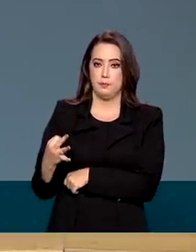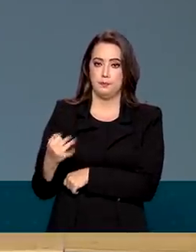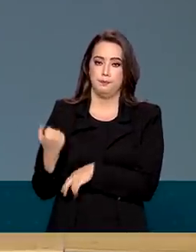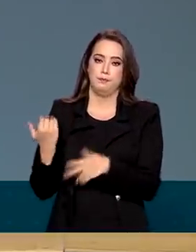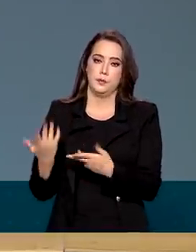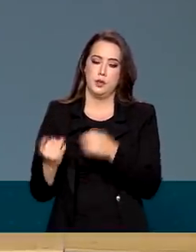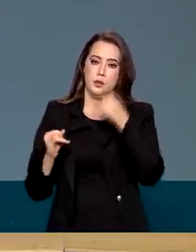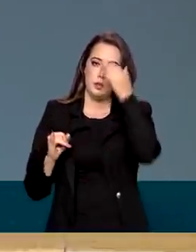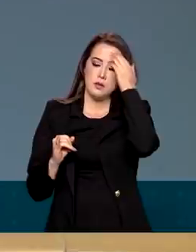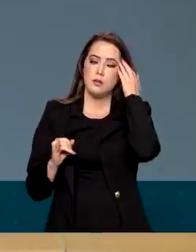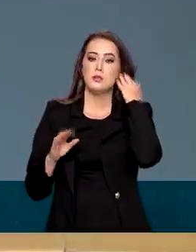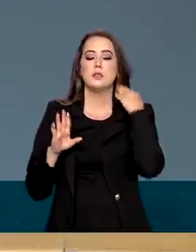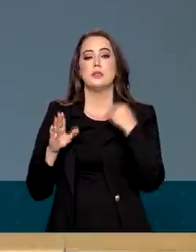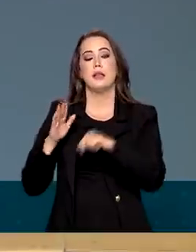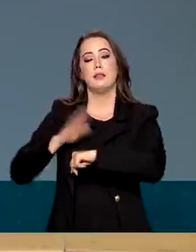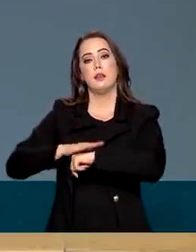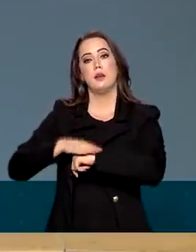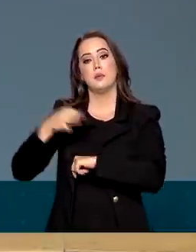sendo temporário,